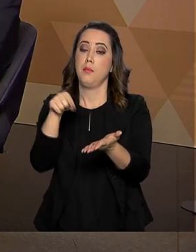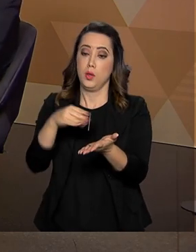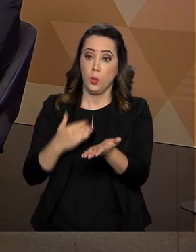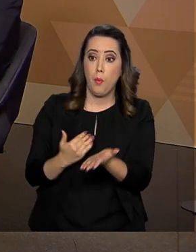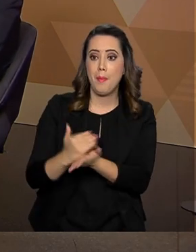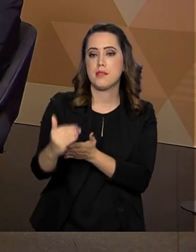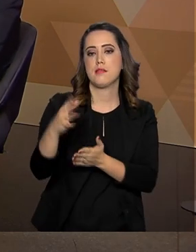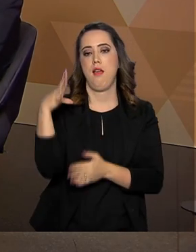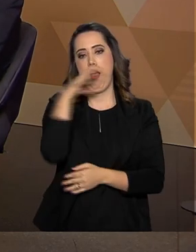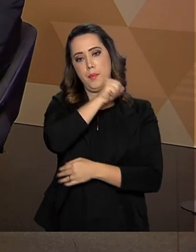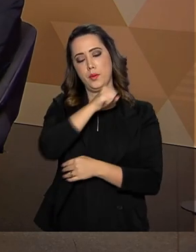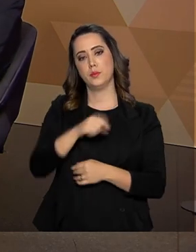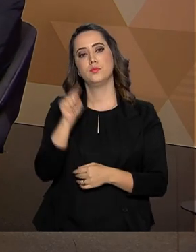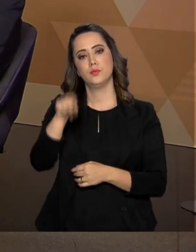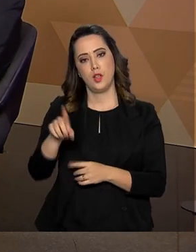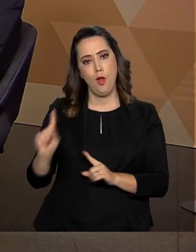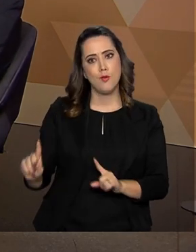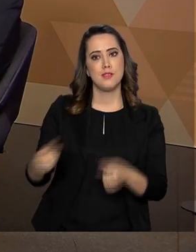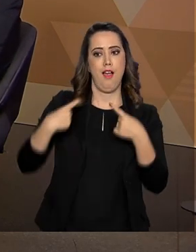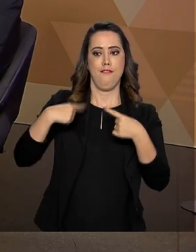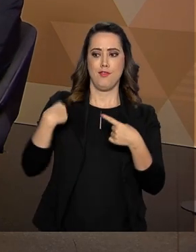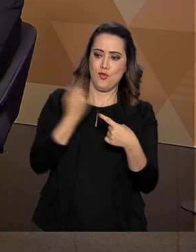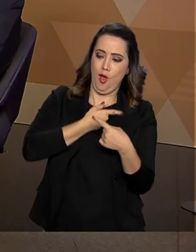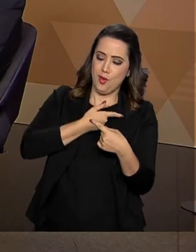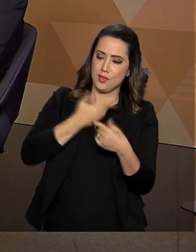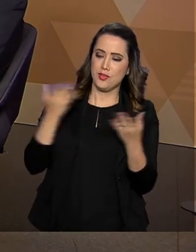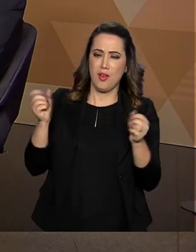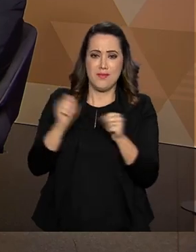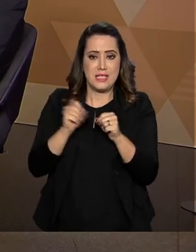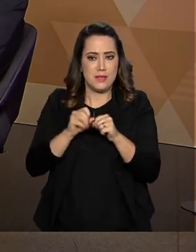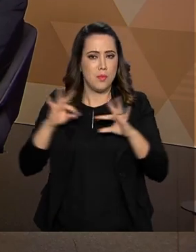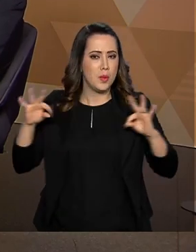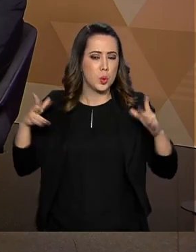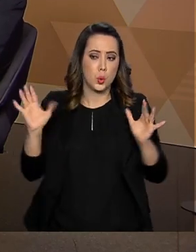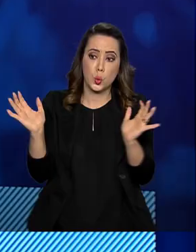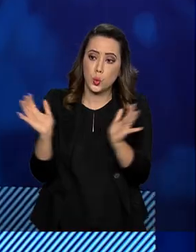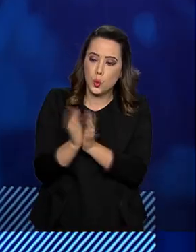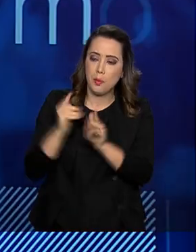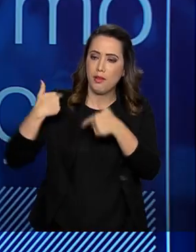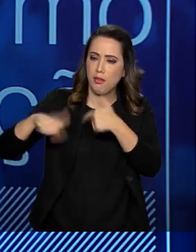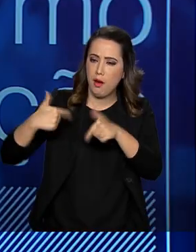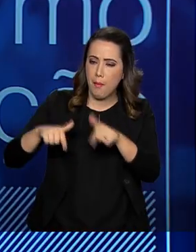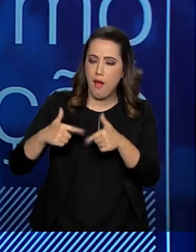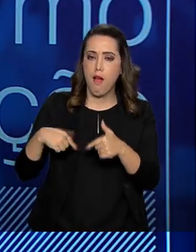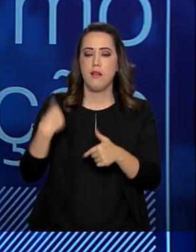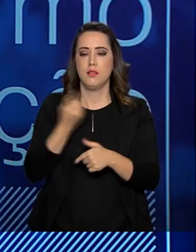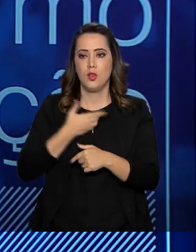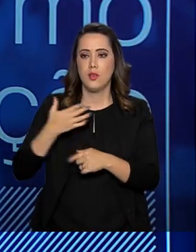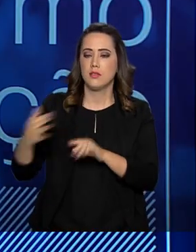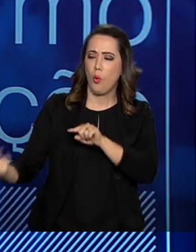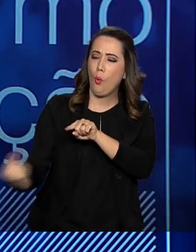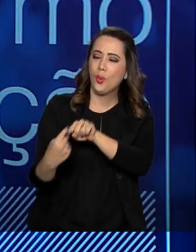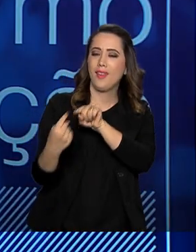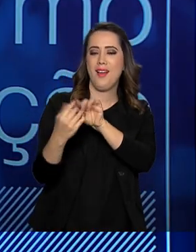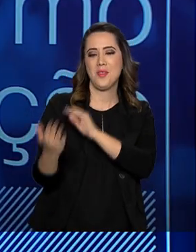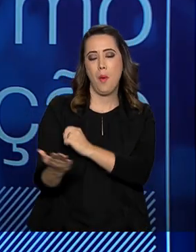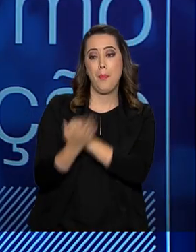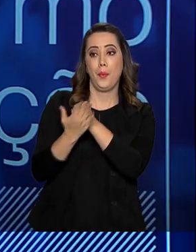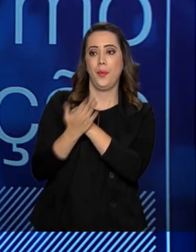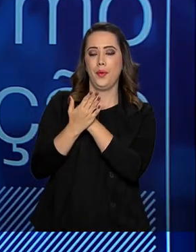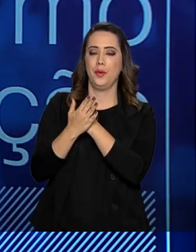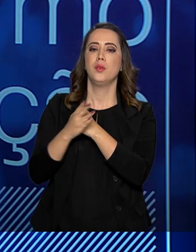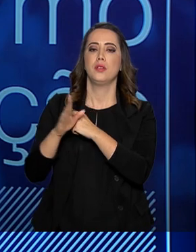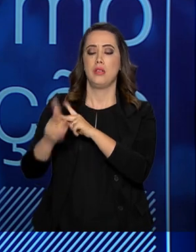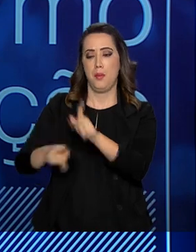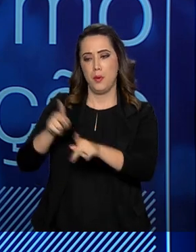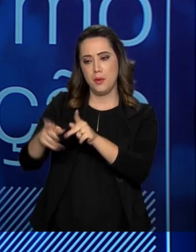o quanto antes. Esse é um desafio que nós estamos fazendo para toda a equipe e contamos com toda a população, nos